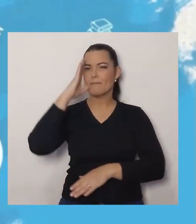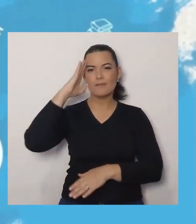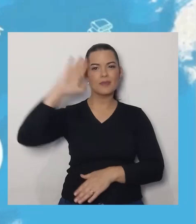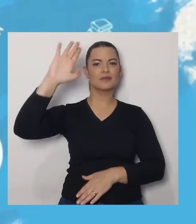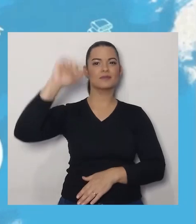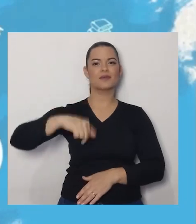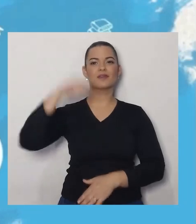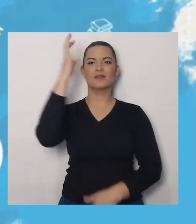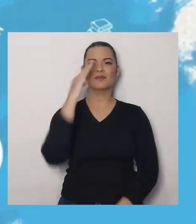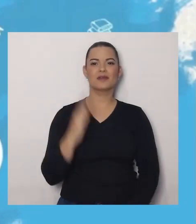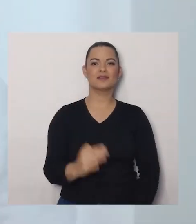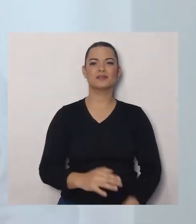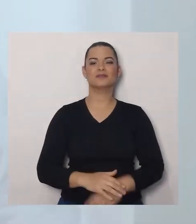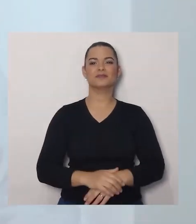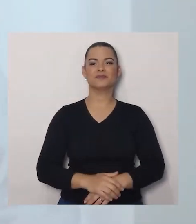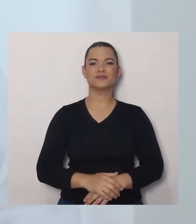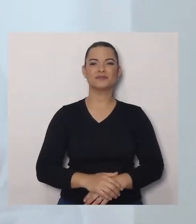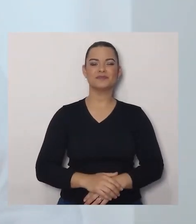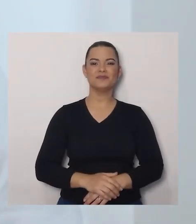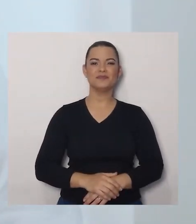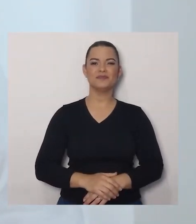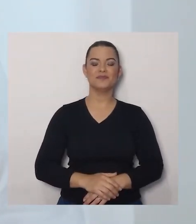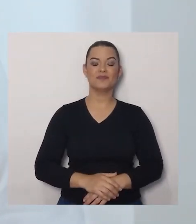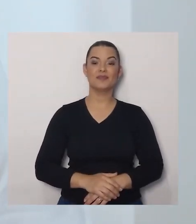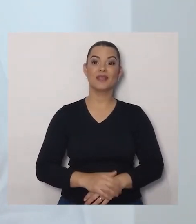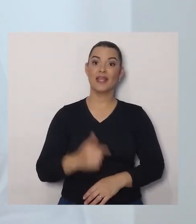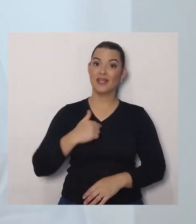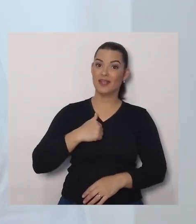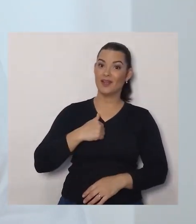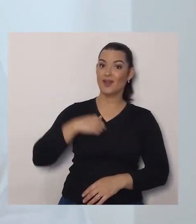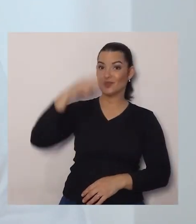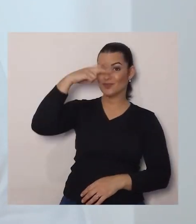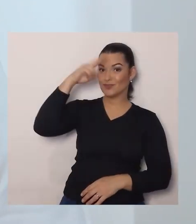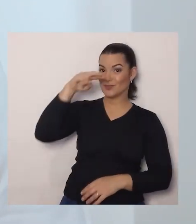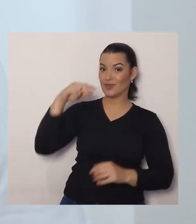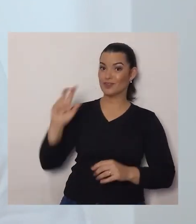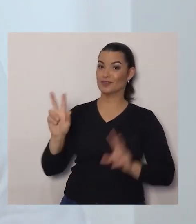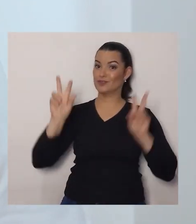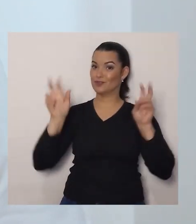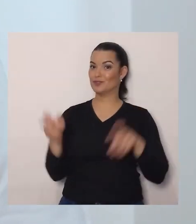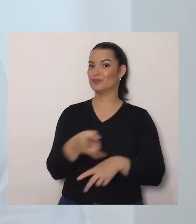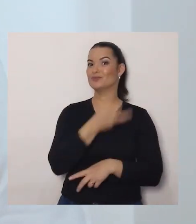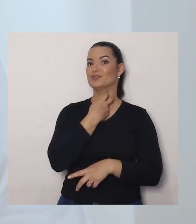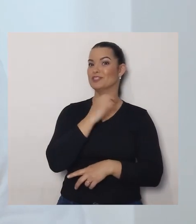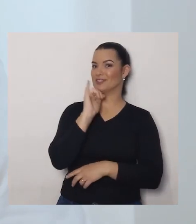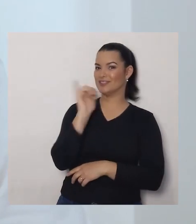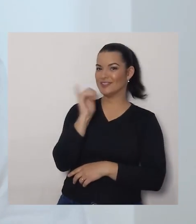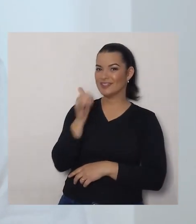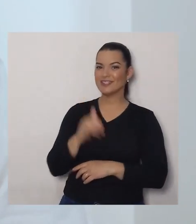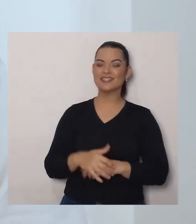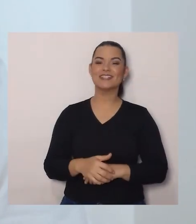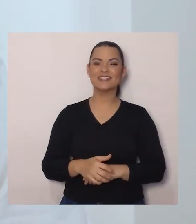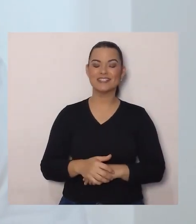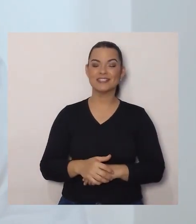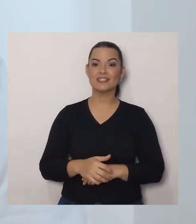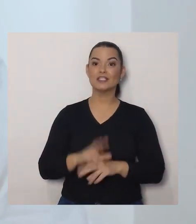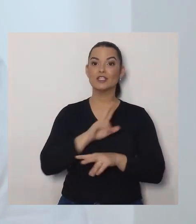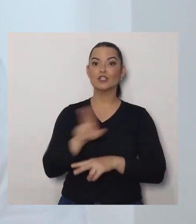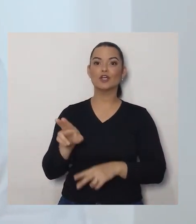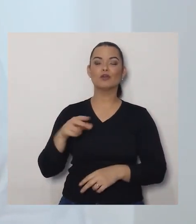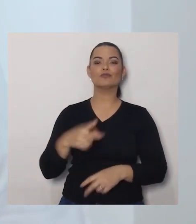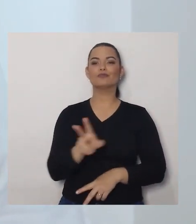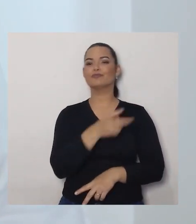André Franco Montoro. E eu tenho uma história de morcego pra contar pra você. Chamada Morcego